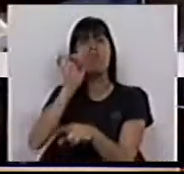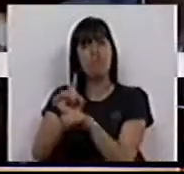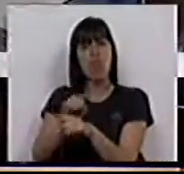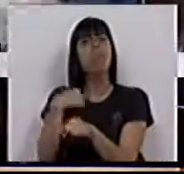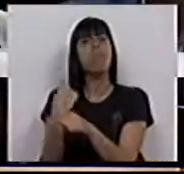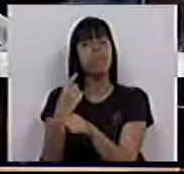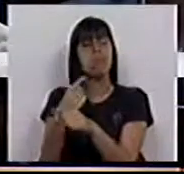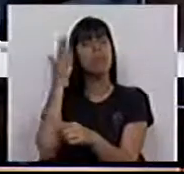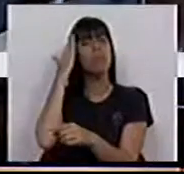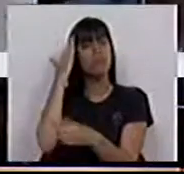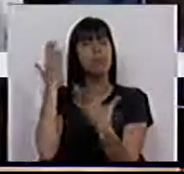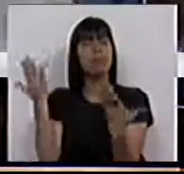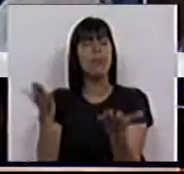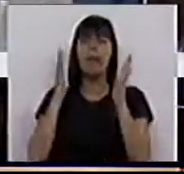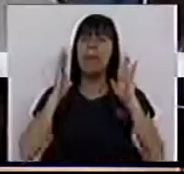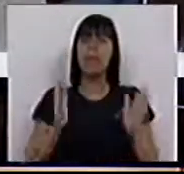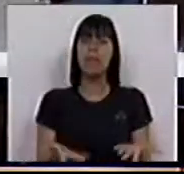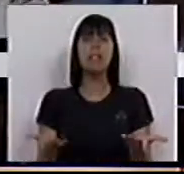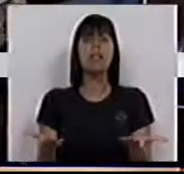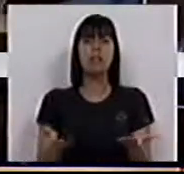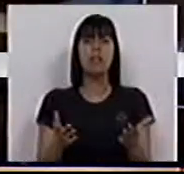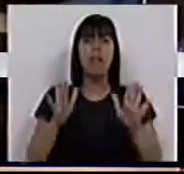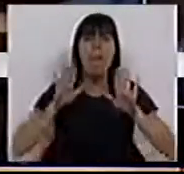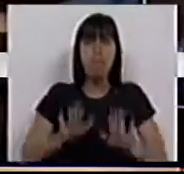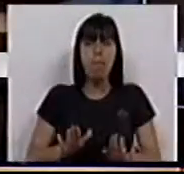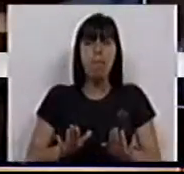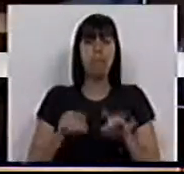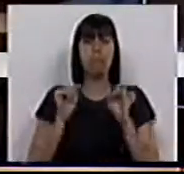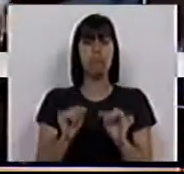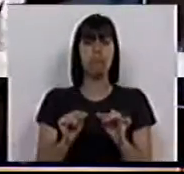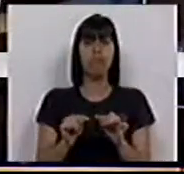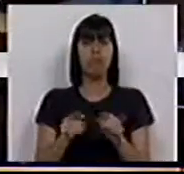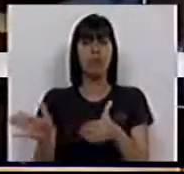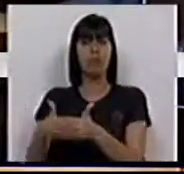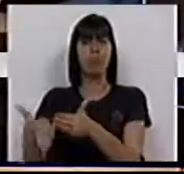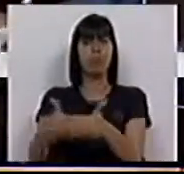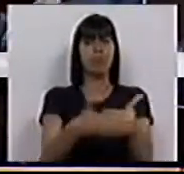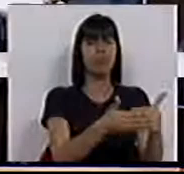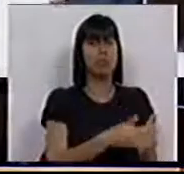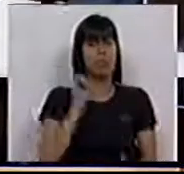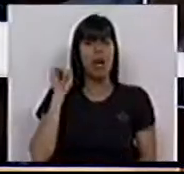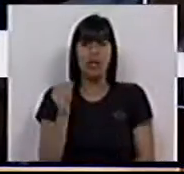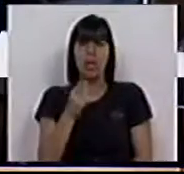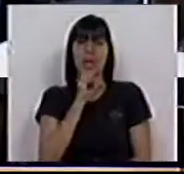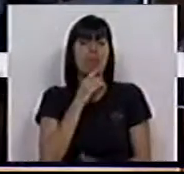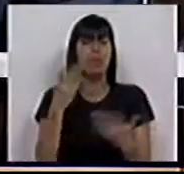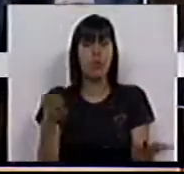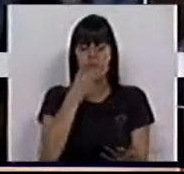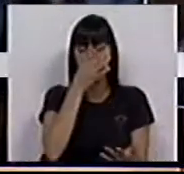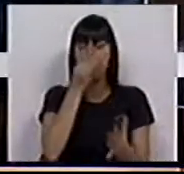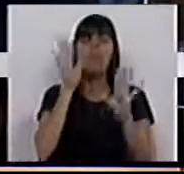e também entendemos que é preciso pôr um travão a estes encerramentos o mais rápido possível.